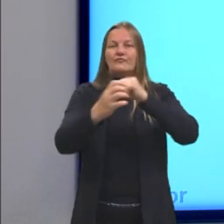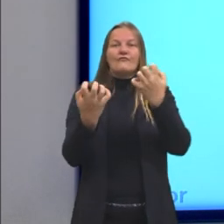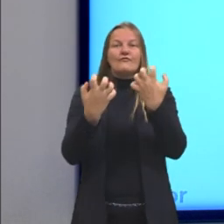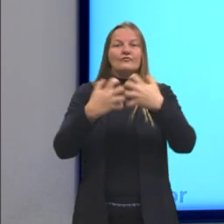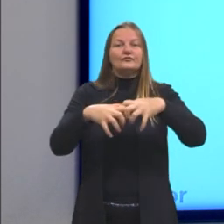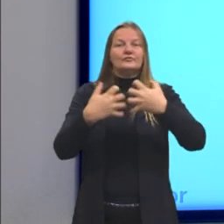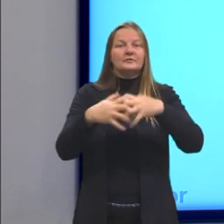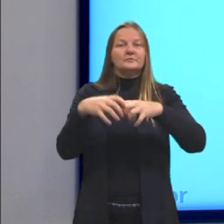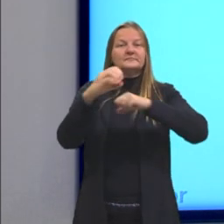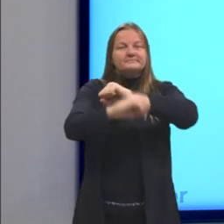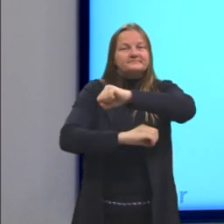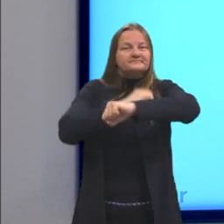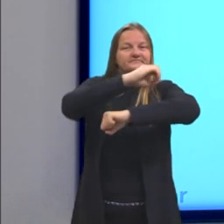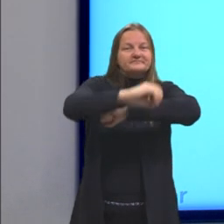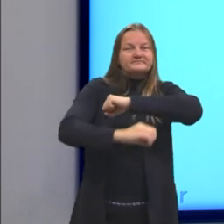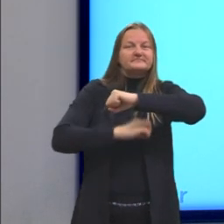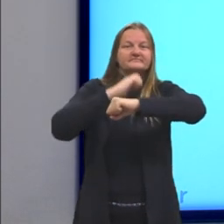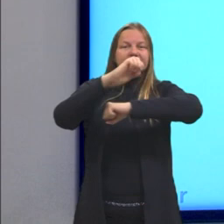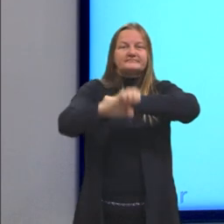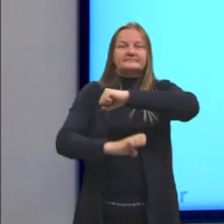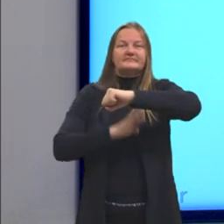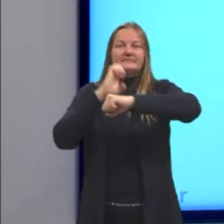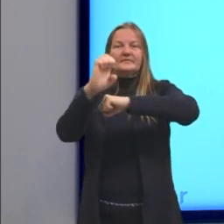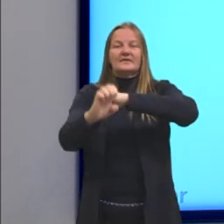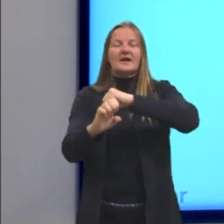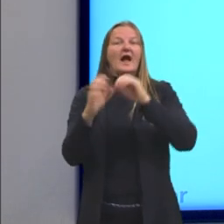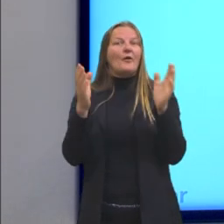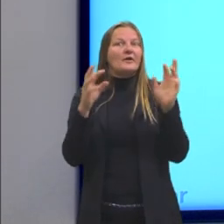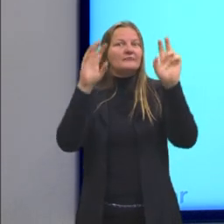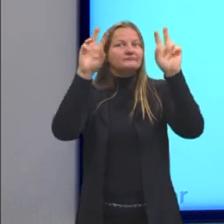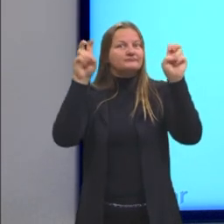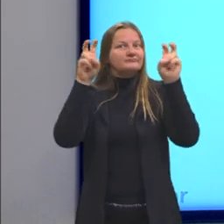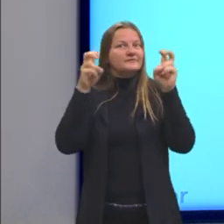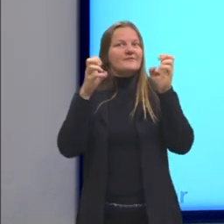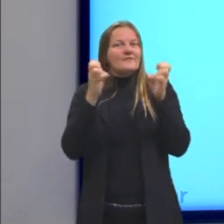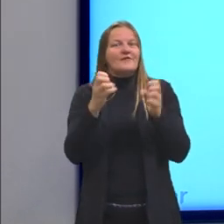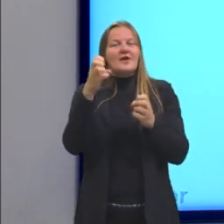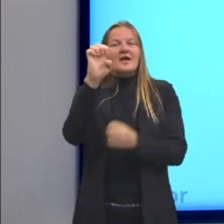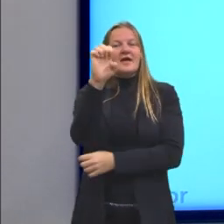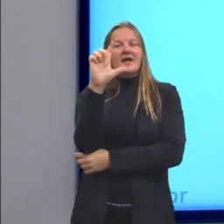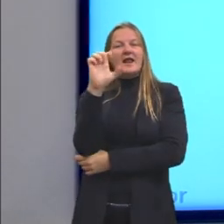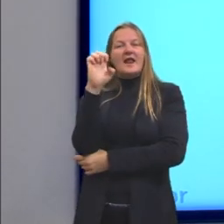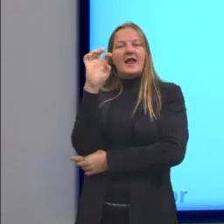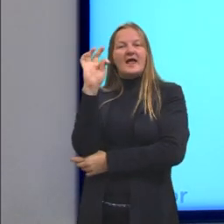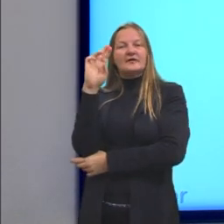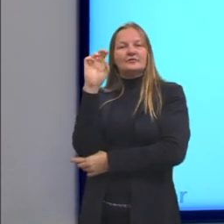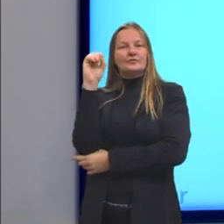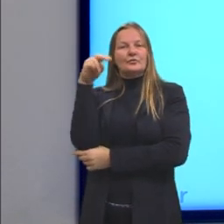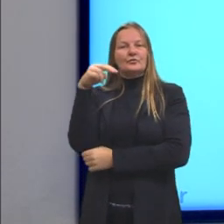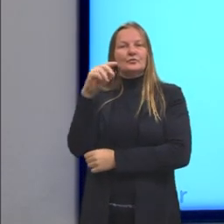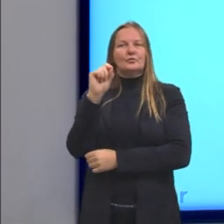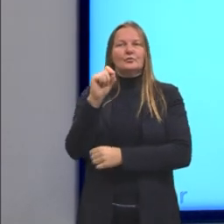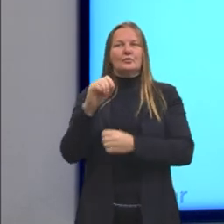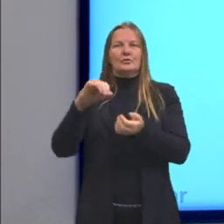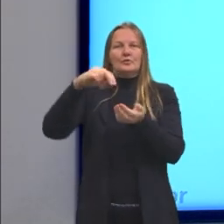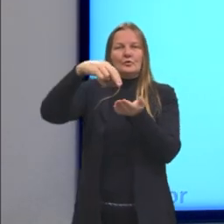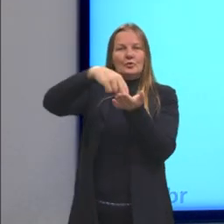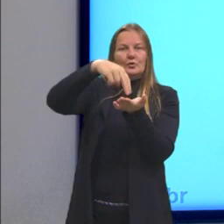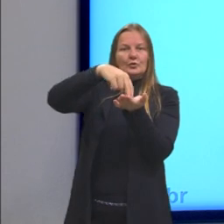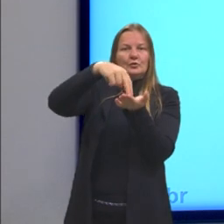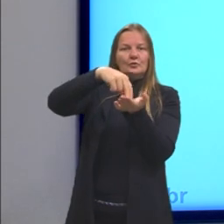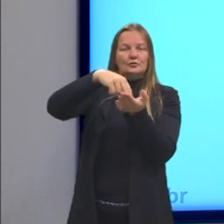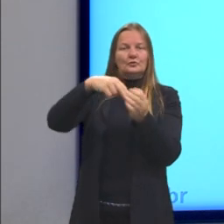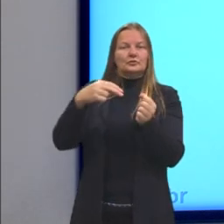Bom, então, mais especificamente, é para a gente falar um pouco do elétron. Então, geralmente, a gente acaba representando o núcleo como sendo